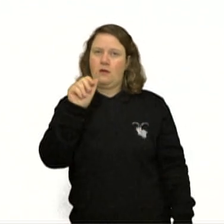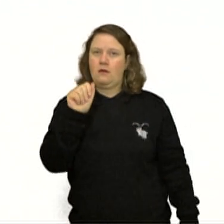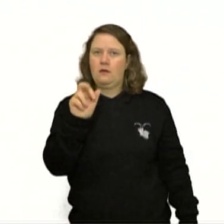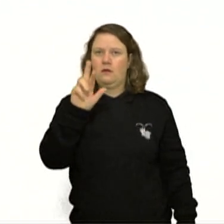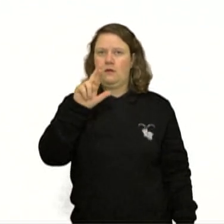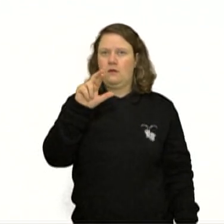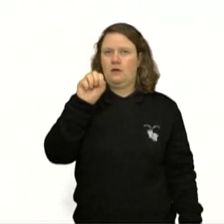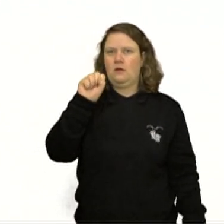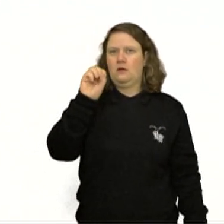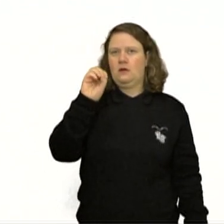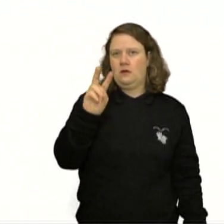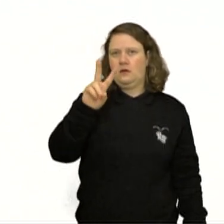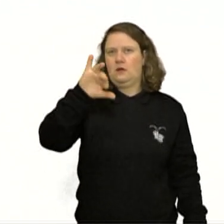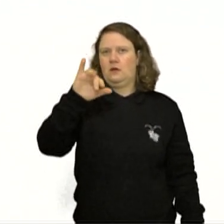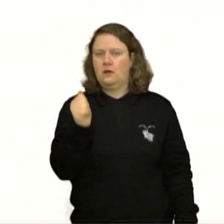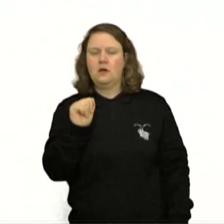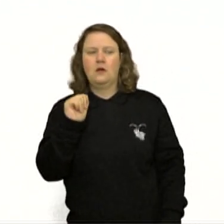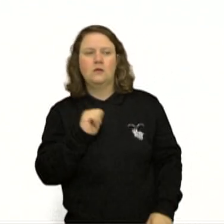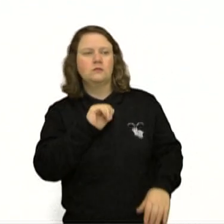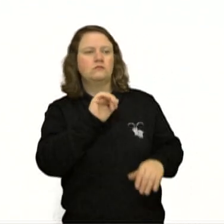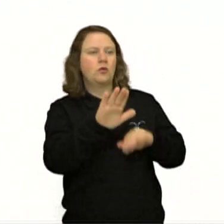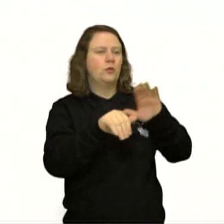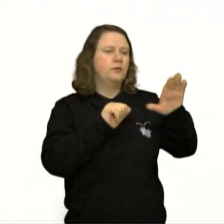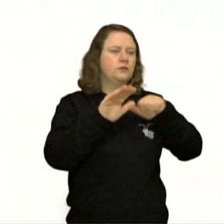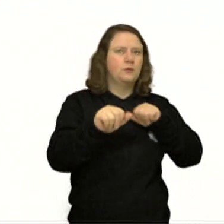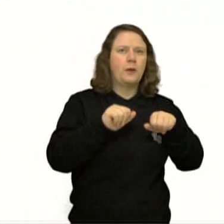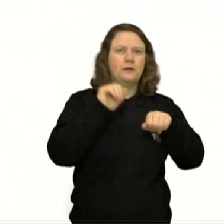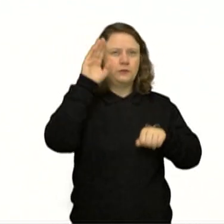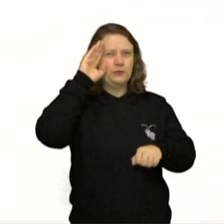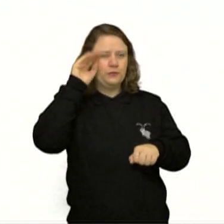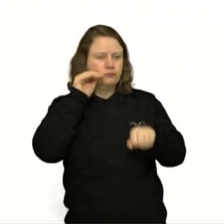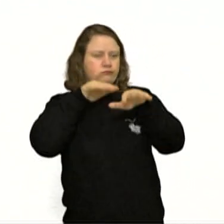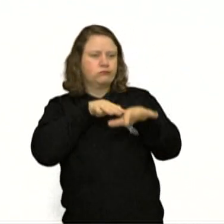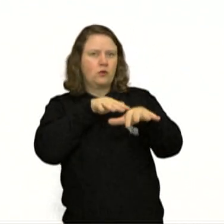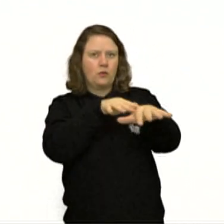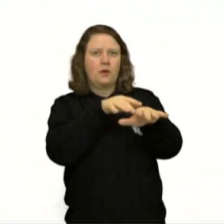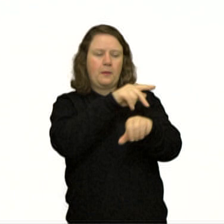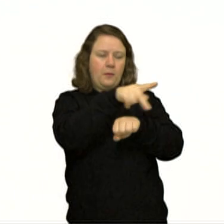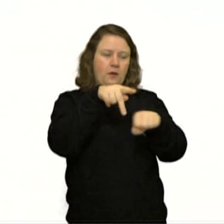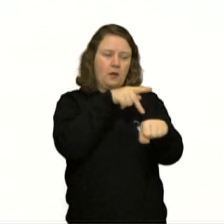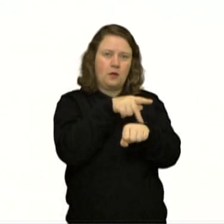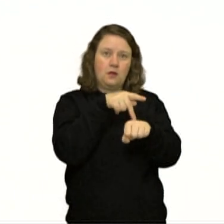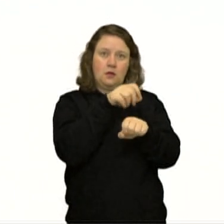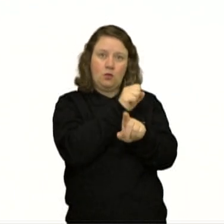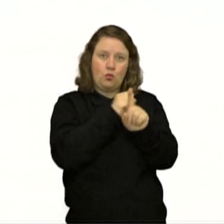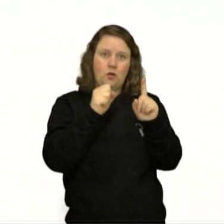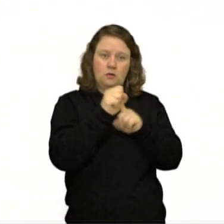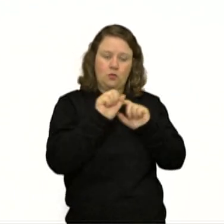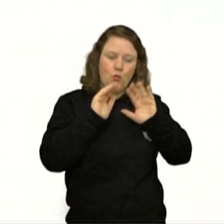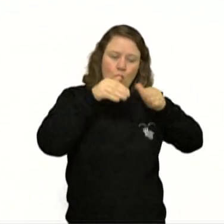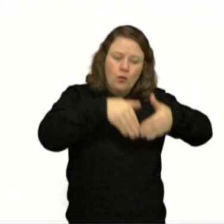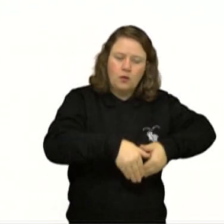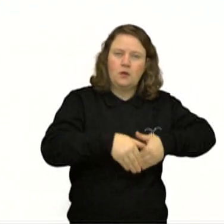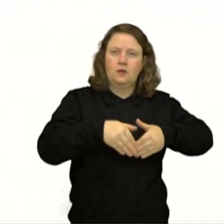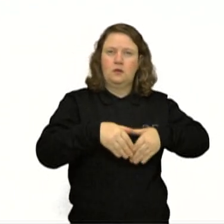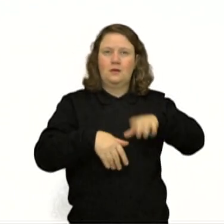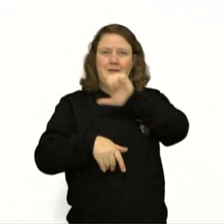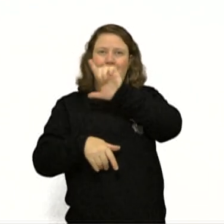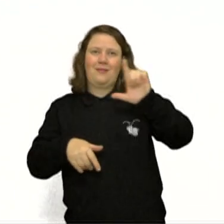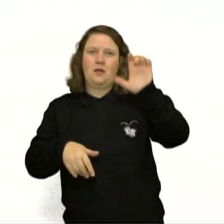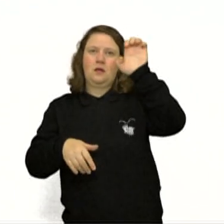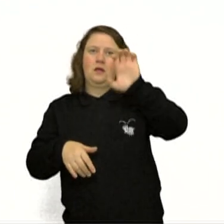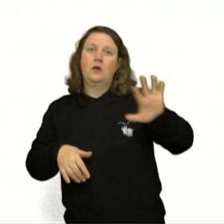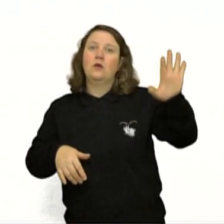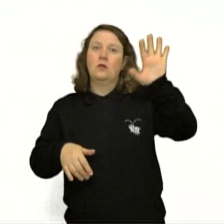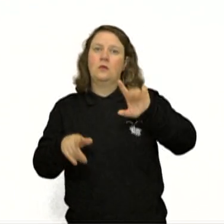também integrar todos os exércitos dos países socialistas do leste europeu, encabeçados pela União